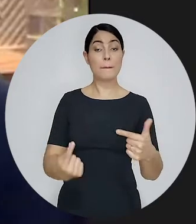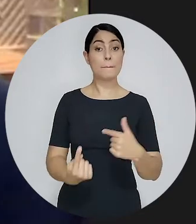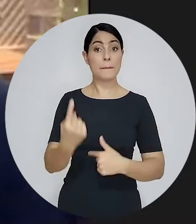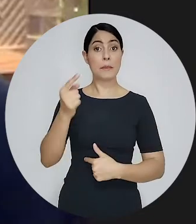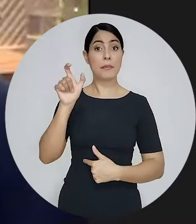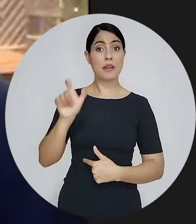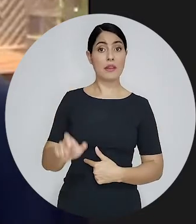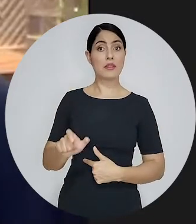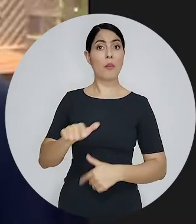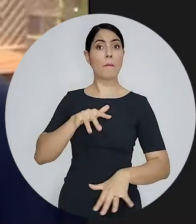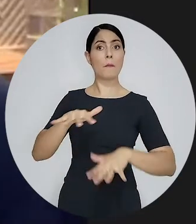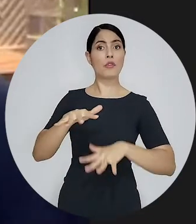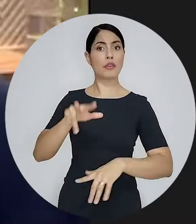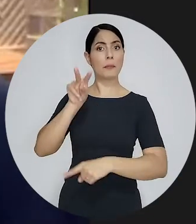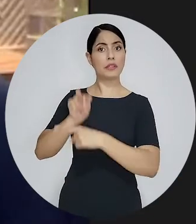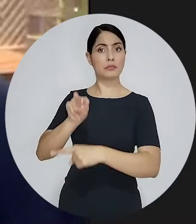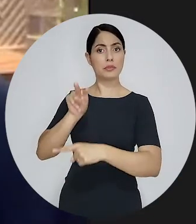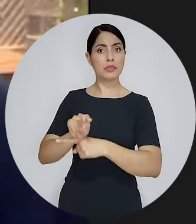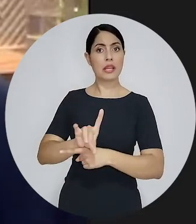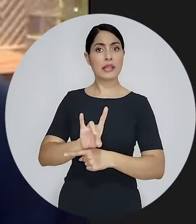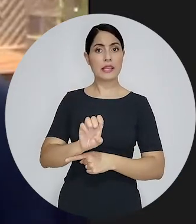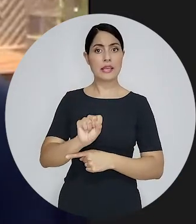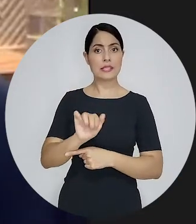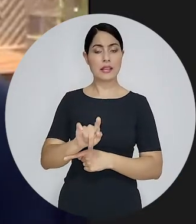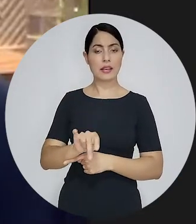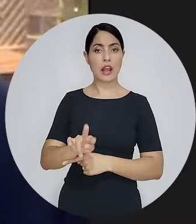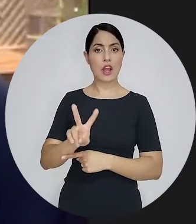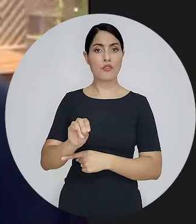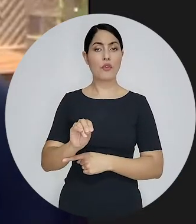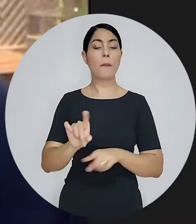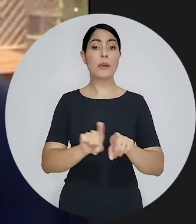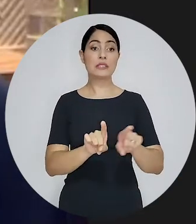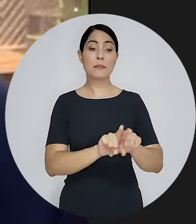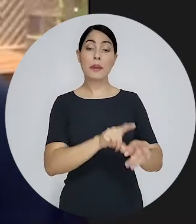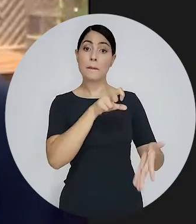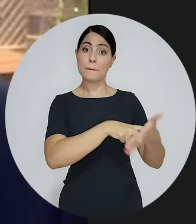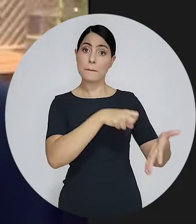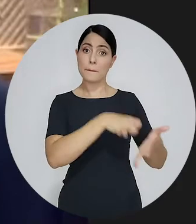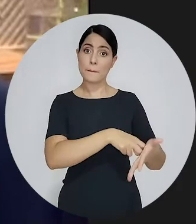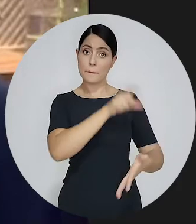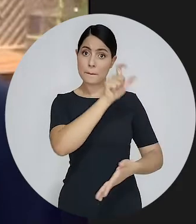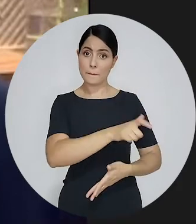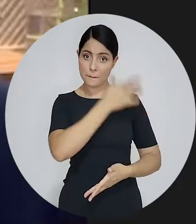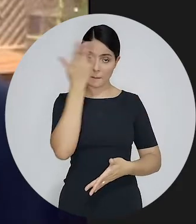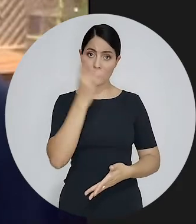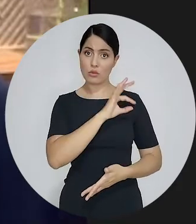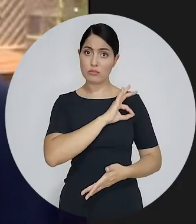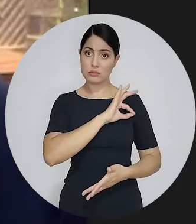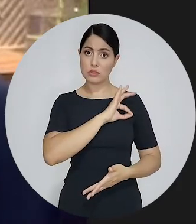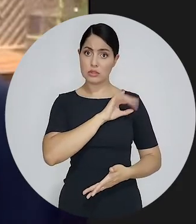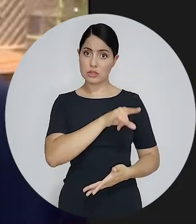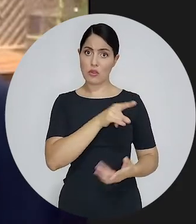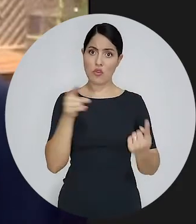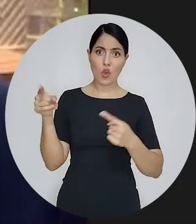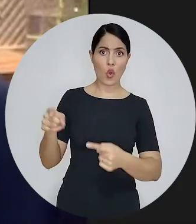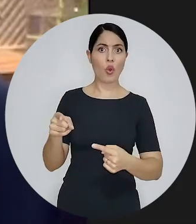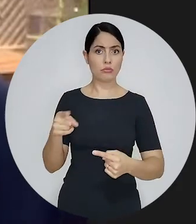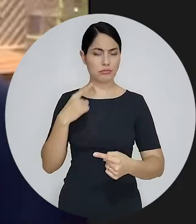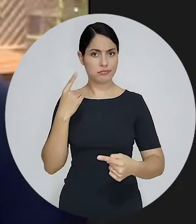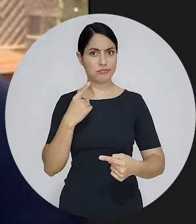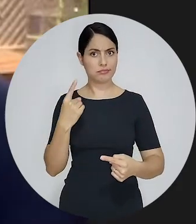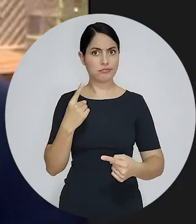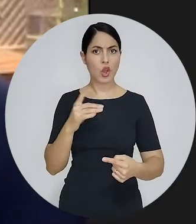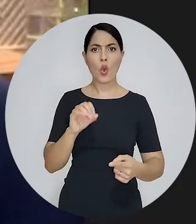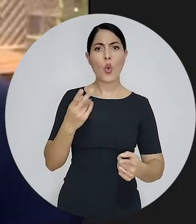desagravo, é criminalizar a atitude daqueles policiais que ofenderam um advogado aqui no Estado de Goiás.